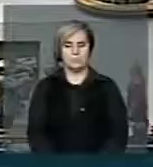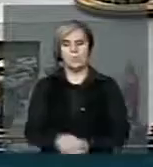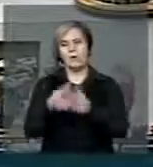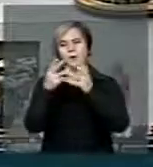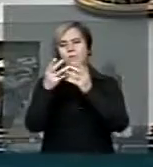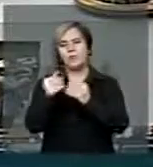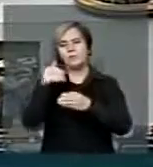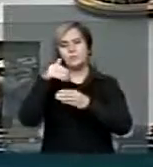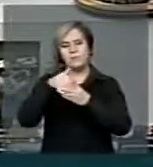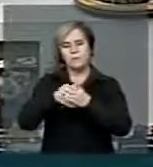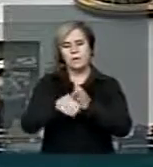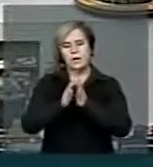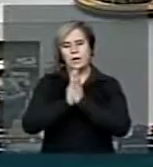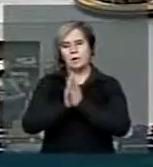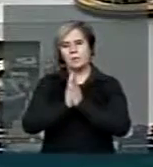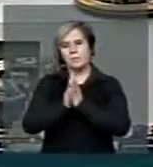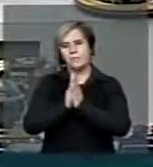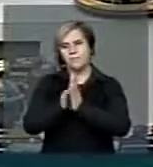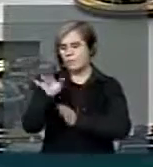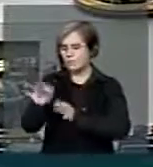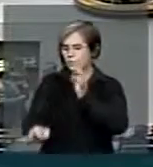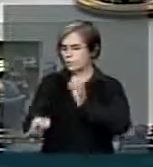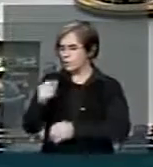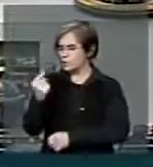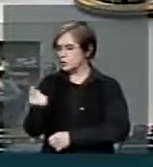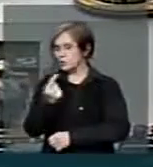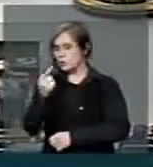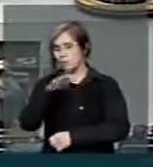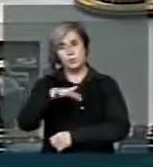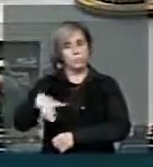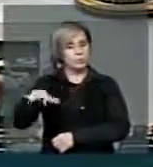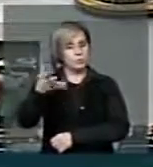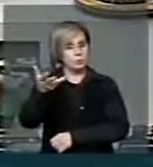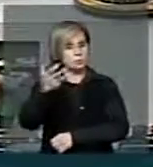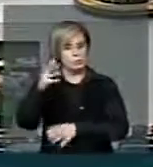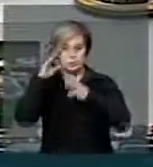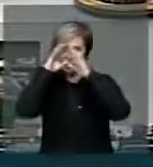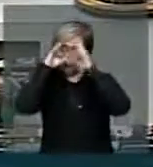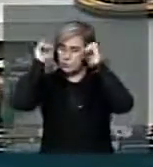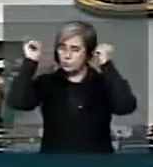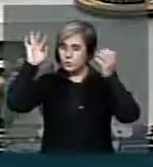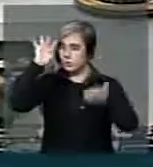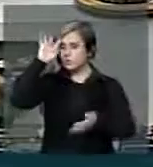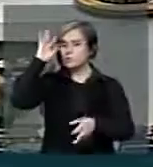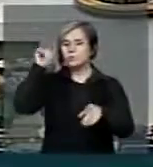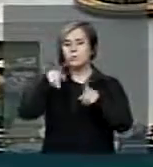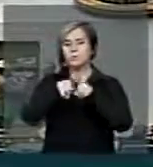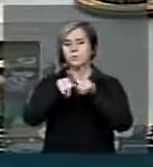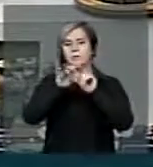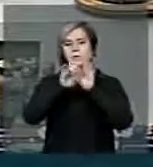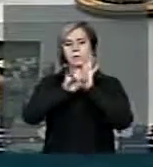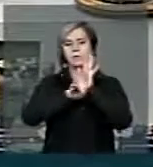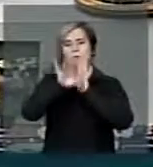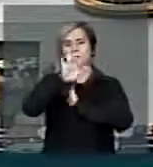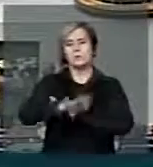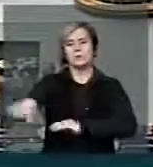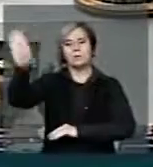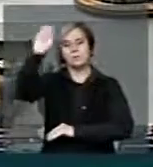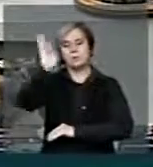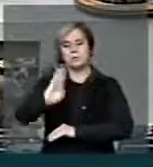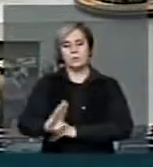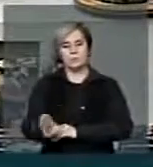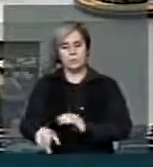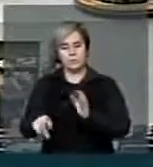querem é que o Supremo Federal estabeleça também um estatuto nacional para os eventuários da